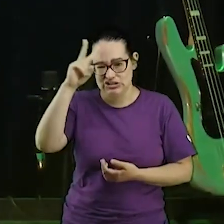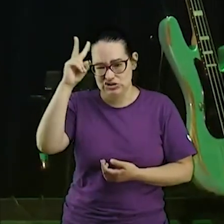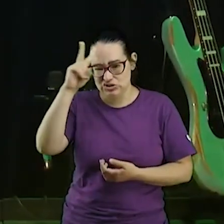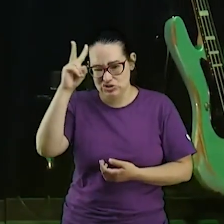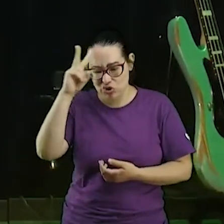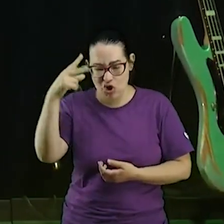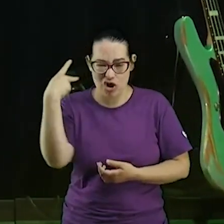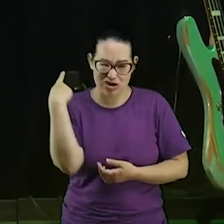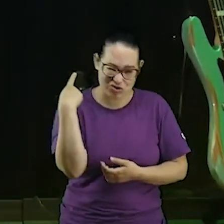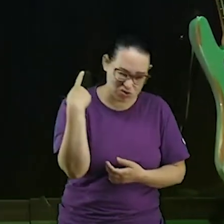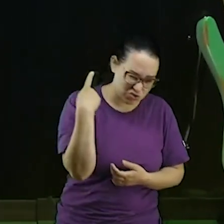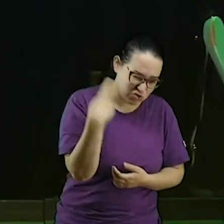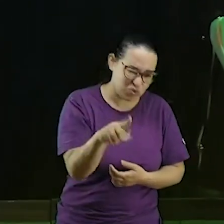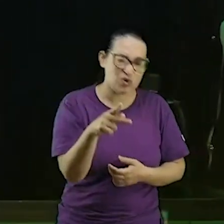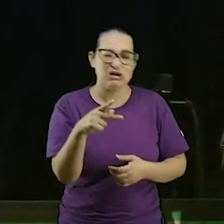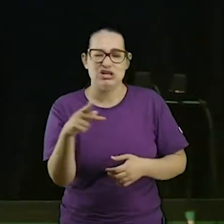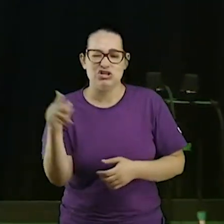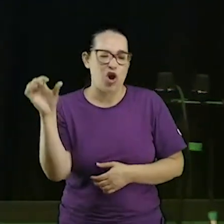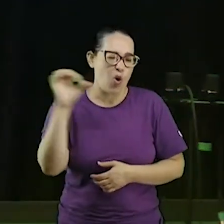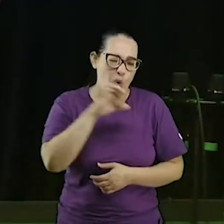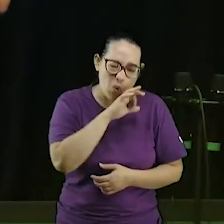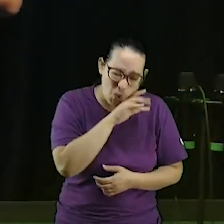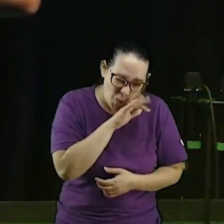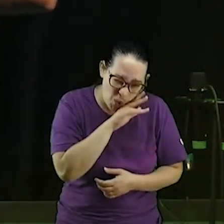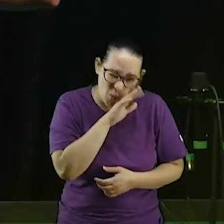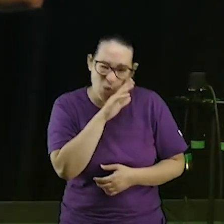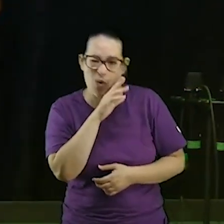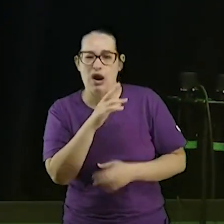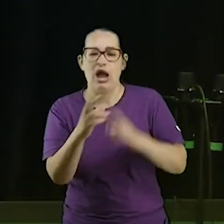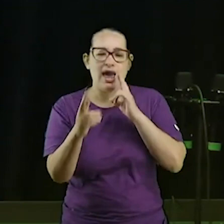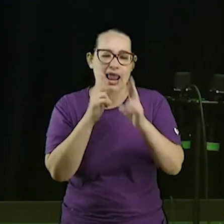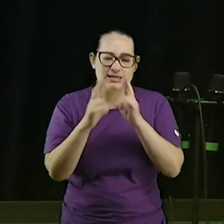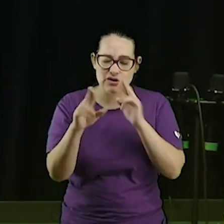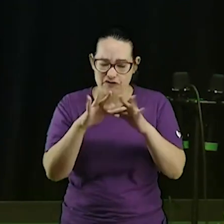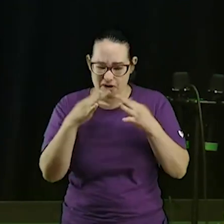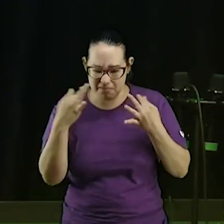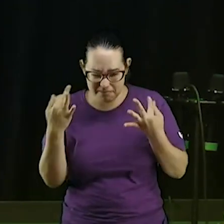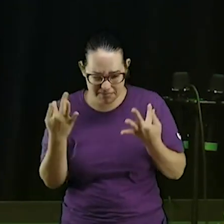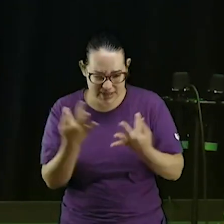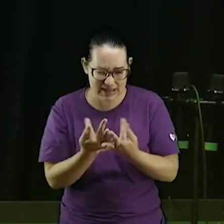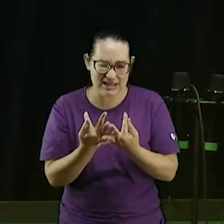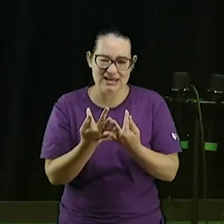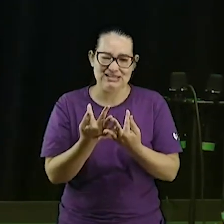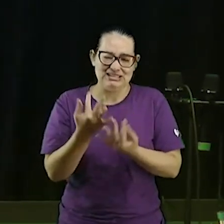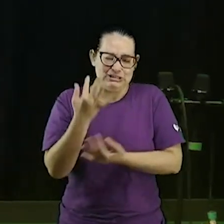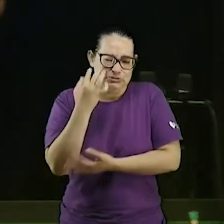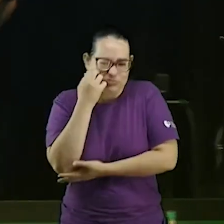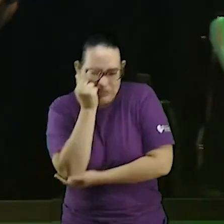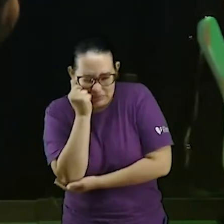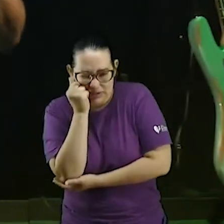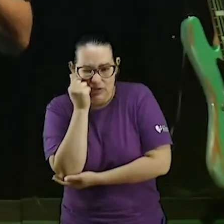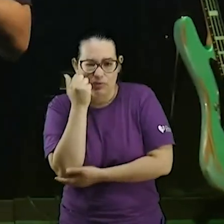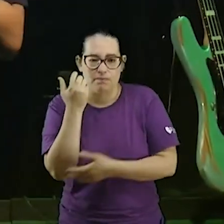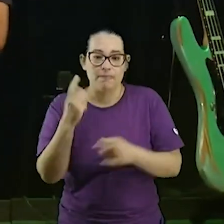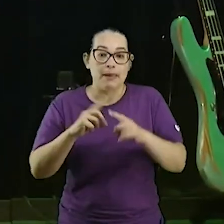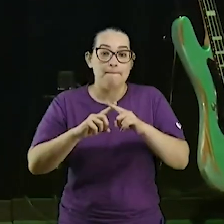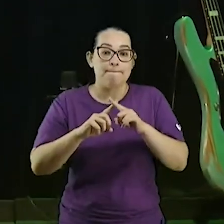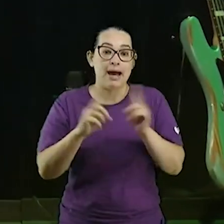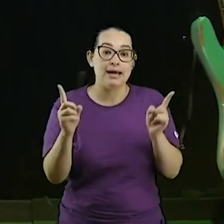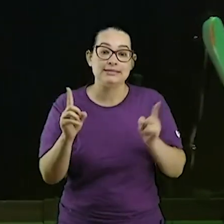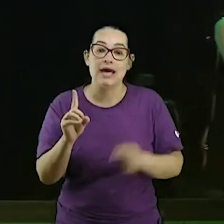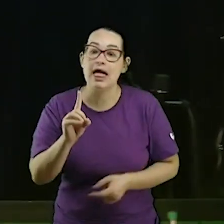Que a sua relação com a sua família seja dramática. Mas aí Deus levanta um